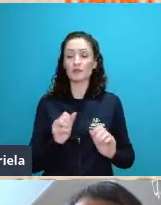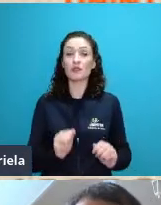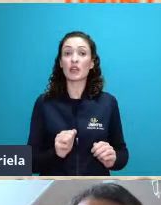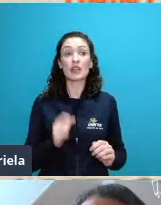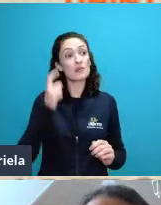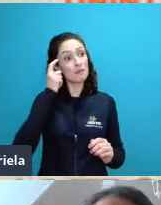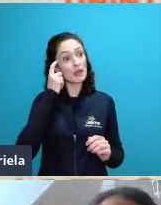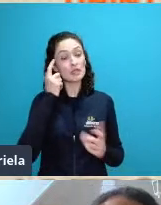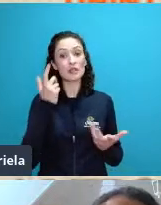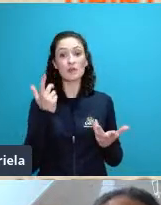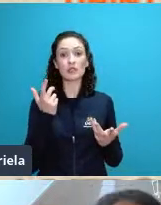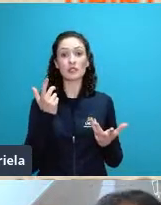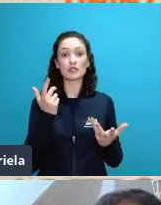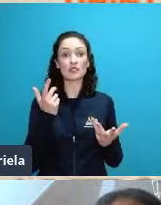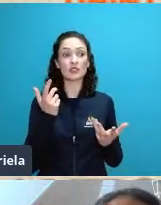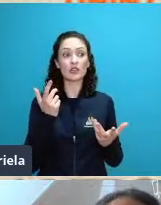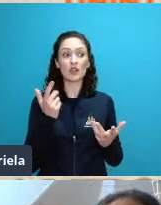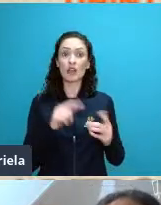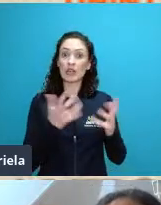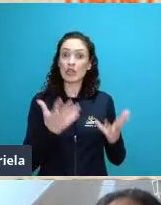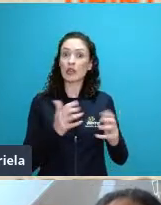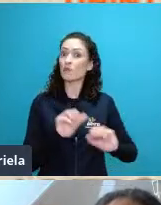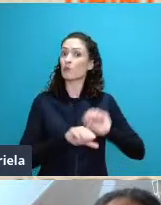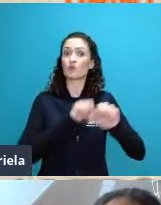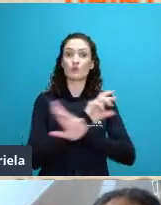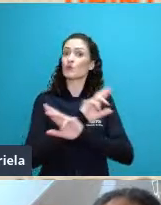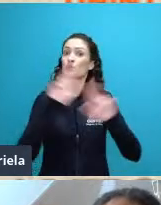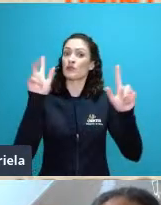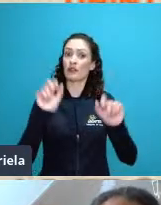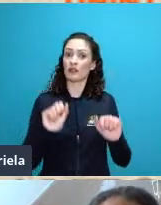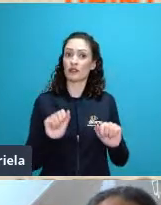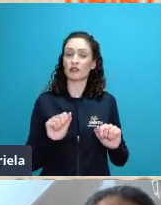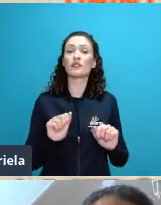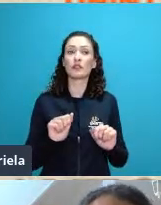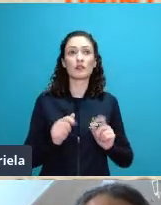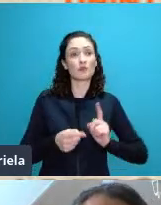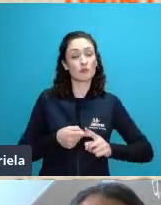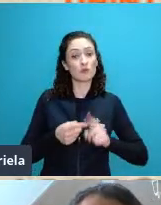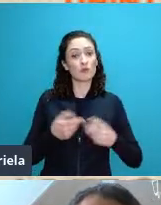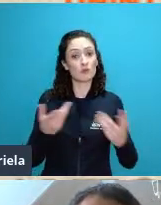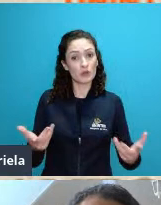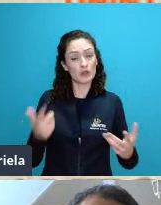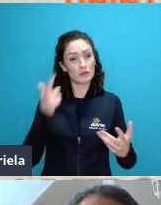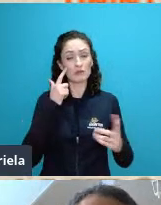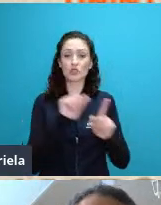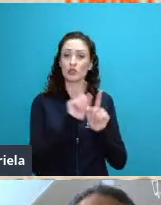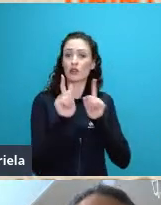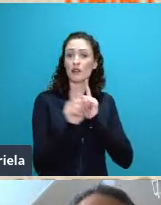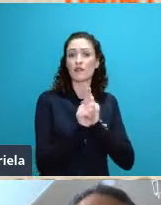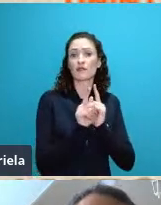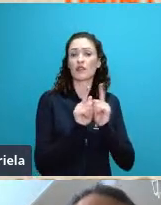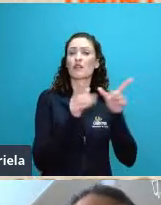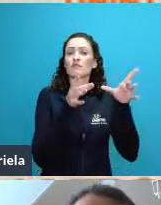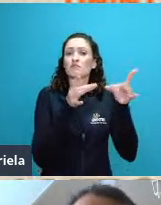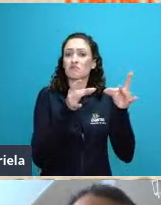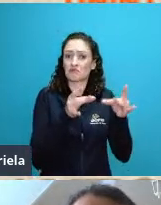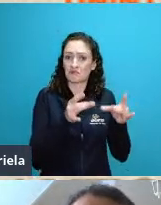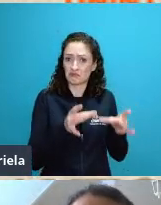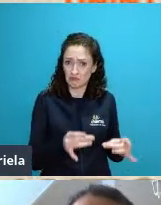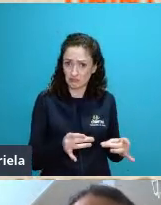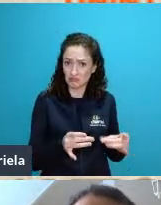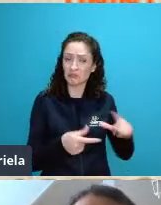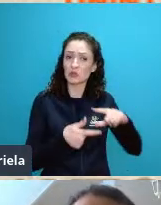superação de sair daquela geografia descritiva que tinha como objetivo